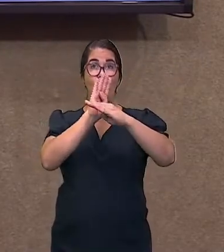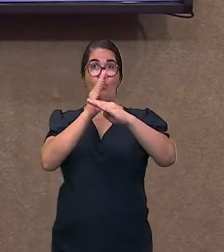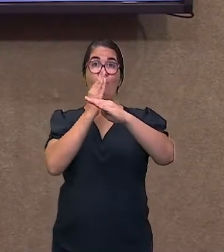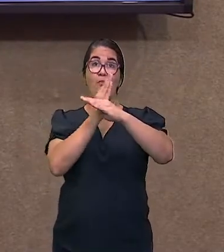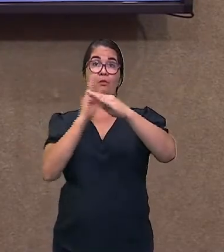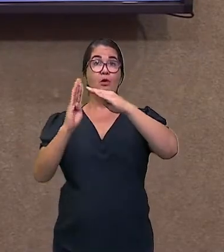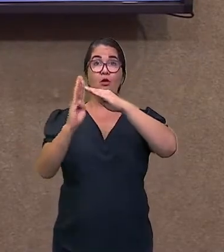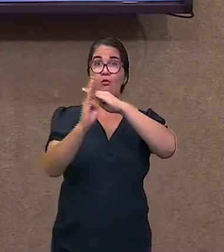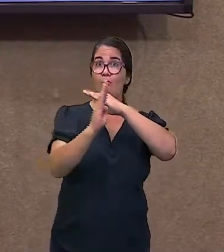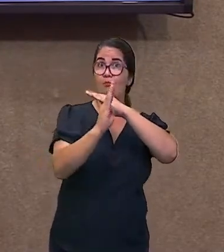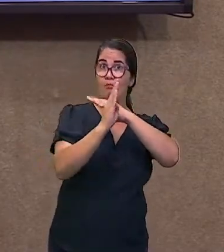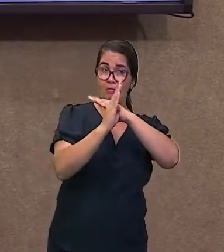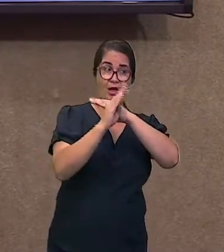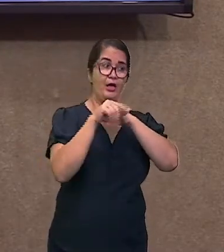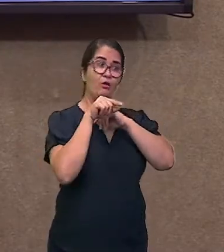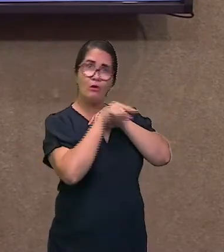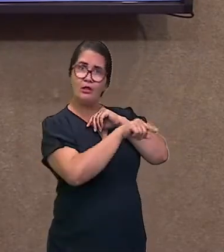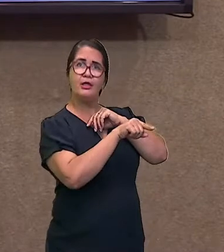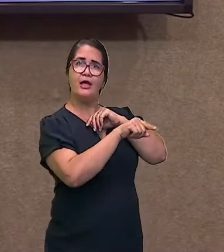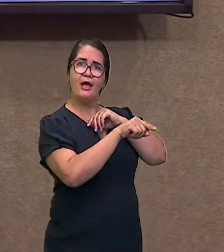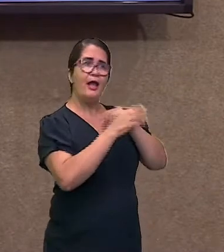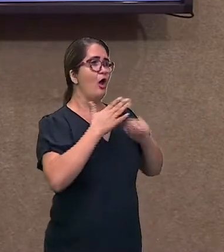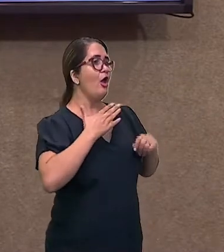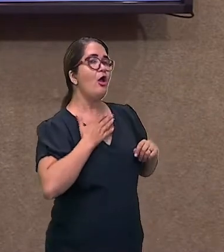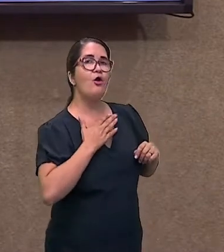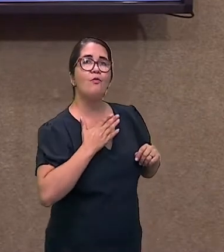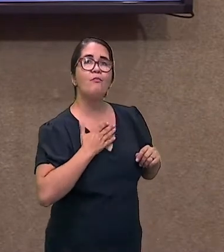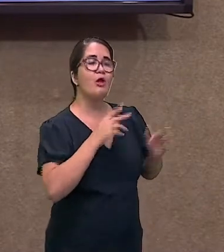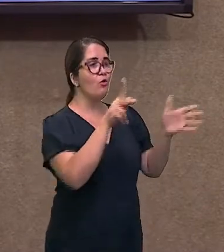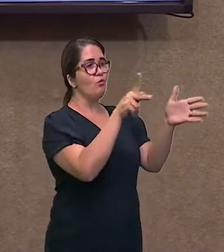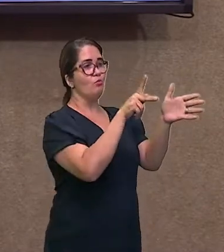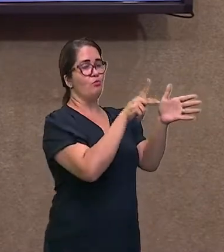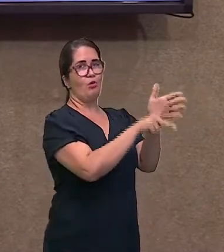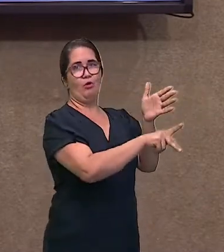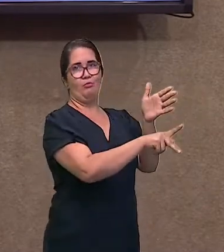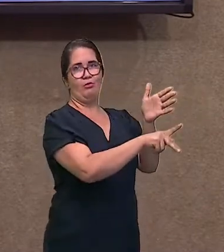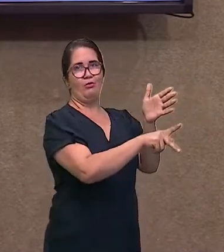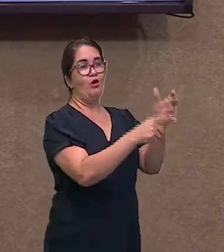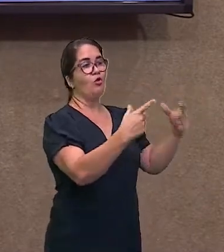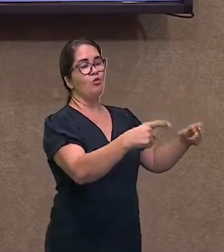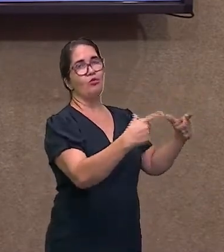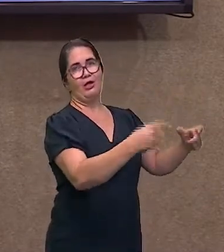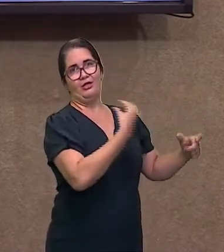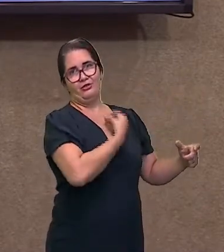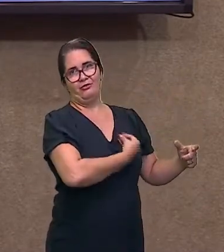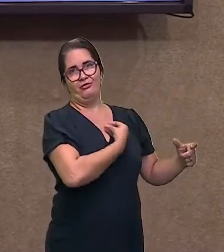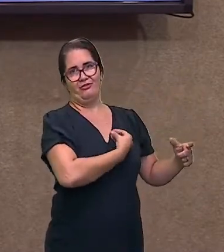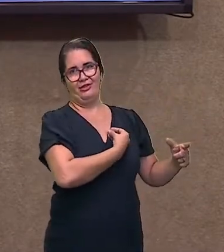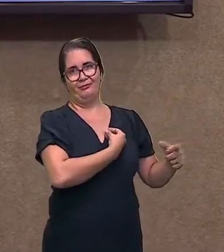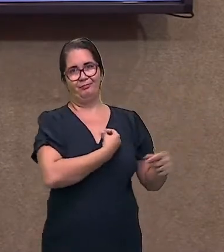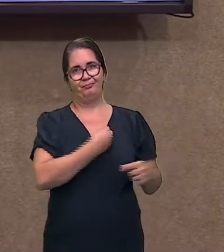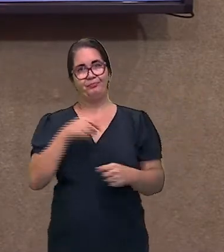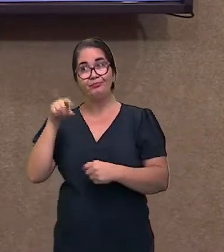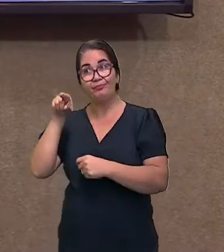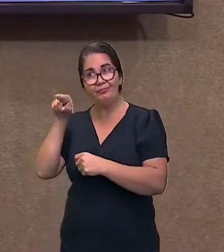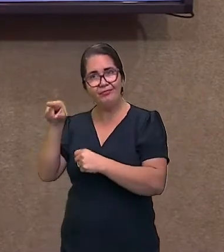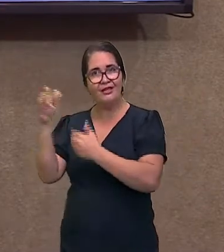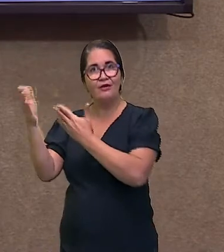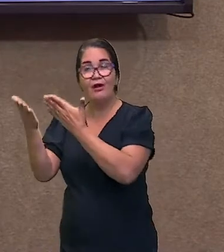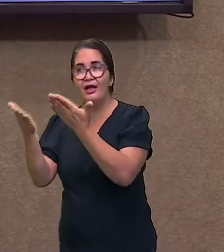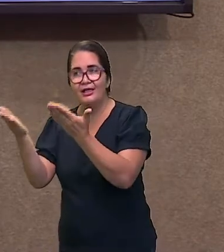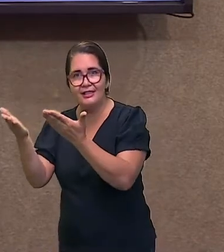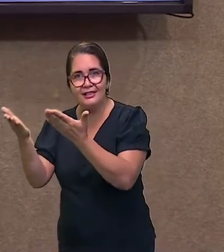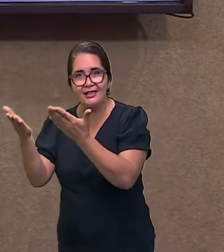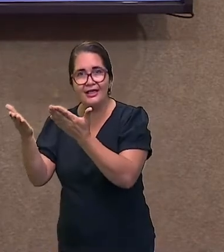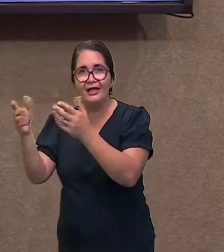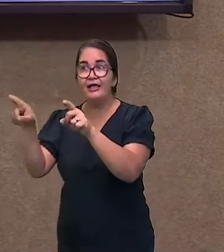nicho é quando essa espécie consegue interagir com o meio aonde ela está, com